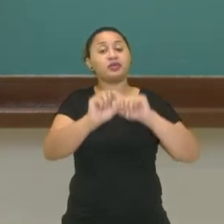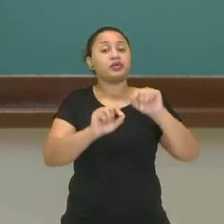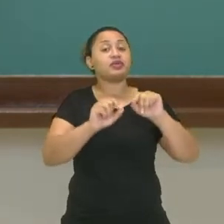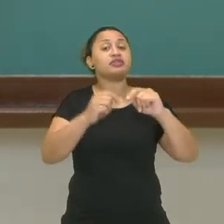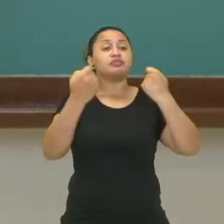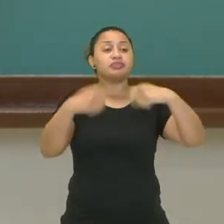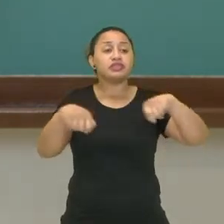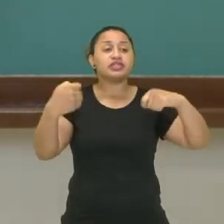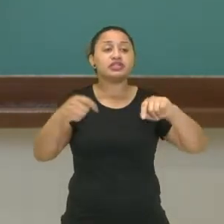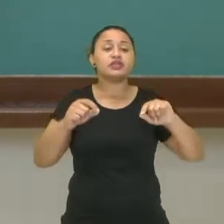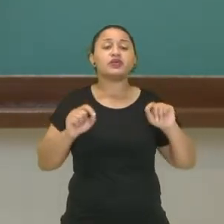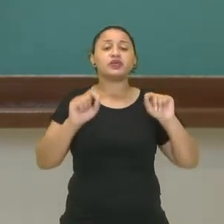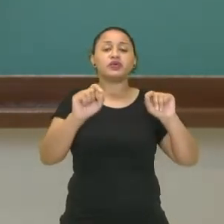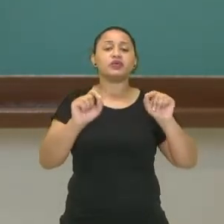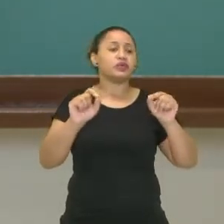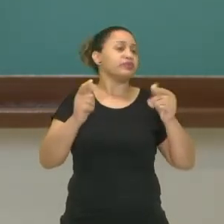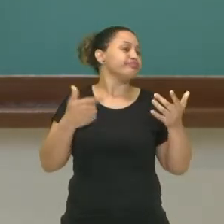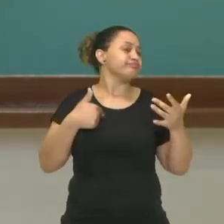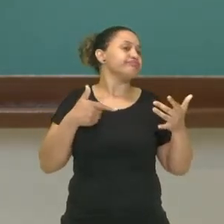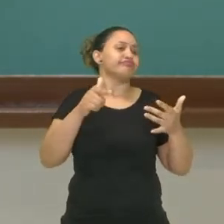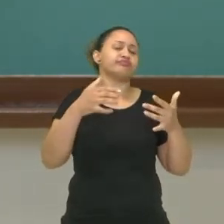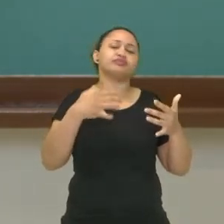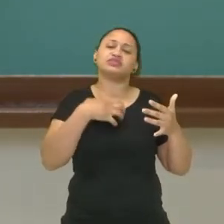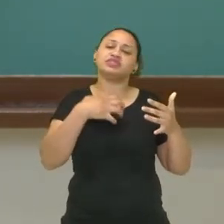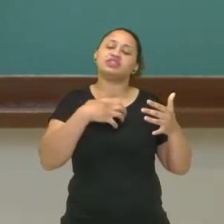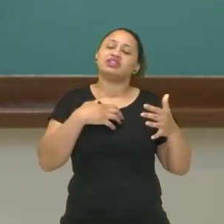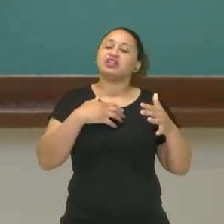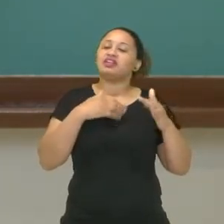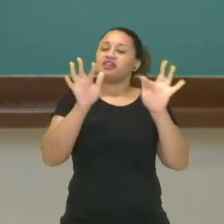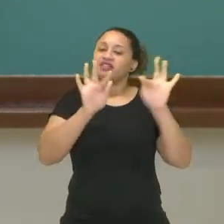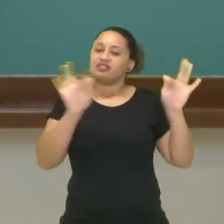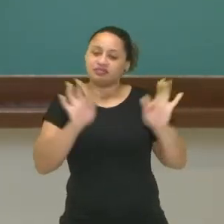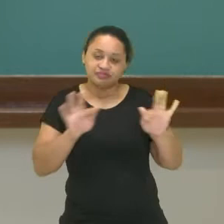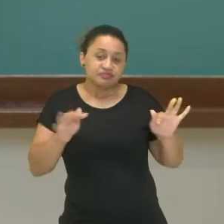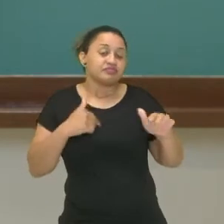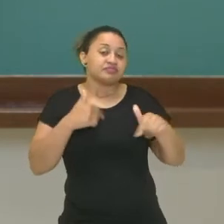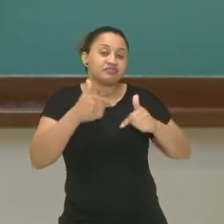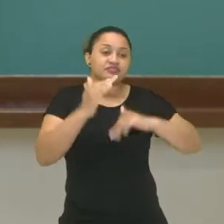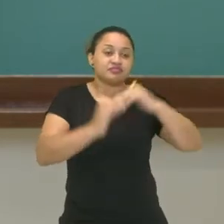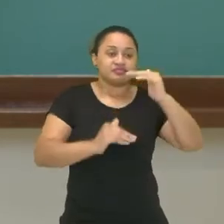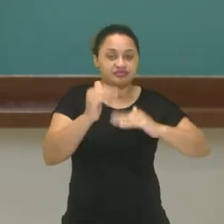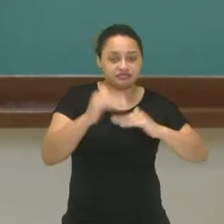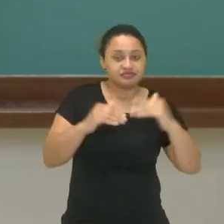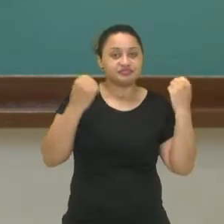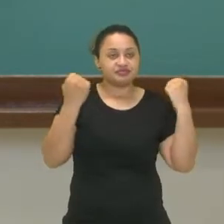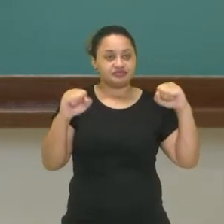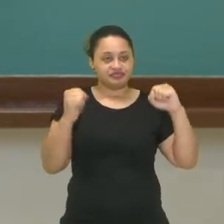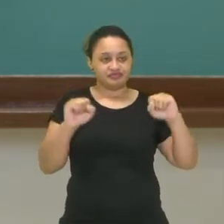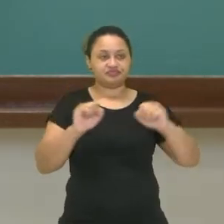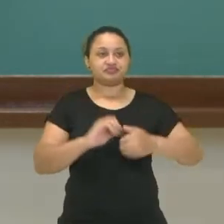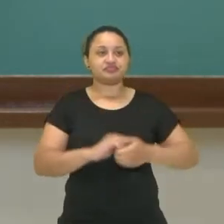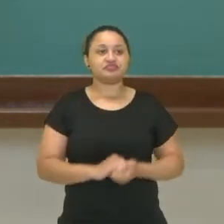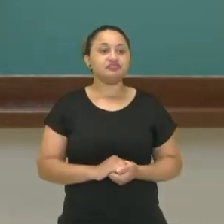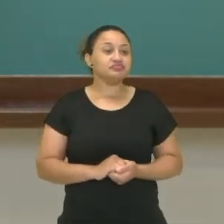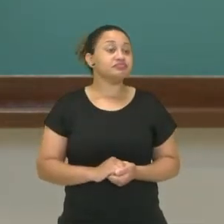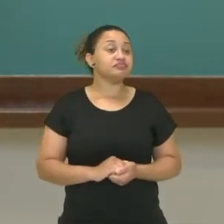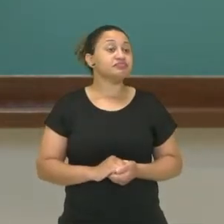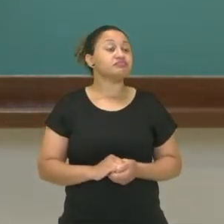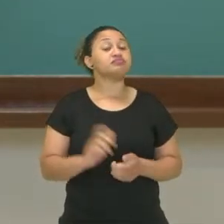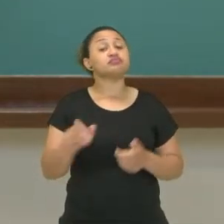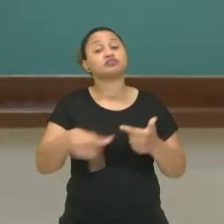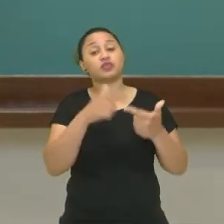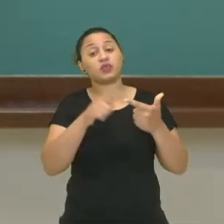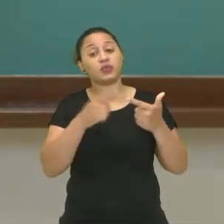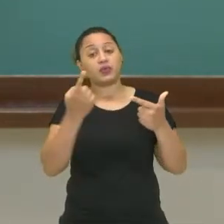deve ser para que você fique feliz mesmo em estar realizando aquele tipo de atividade. Já